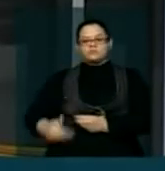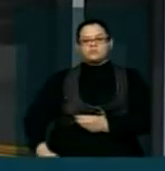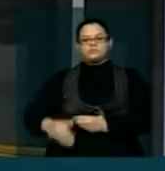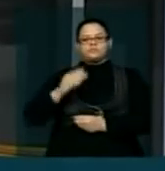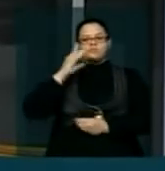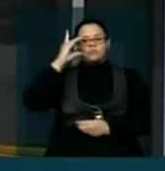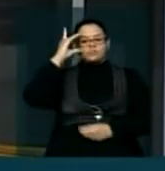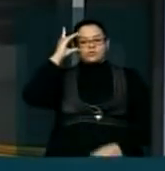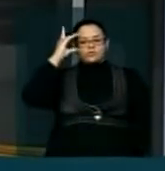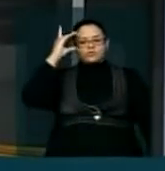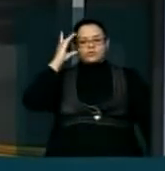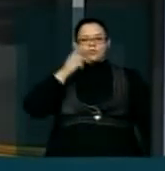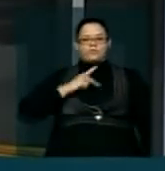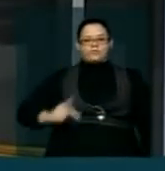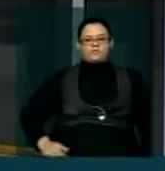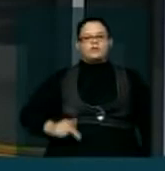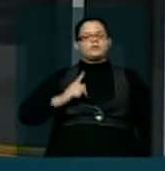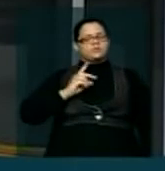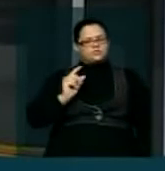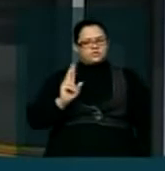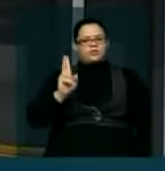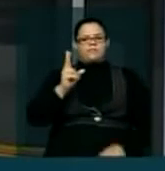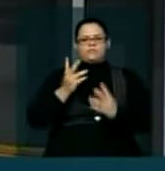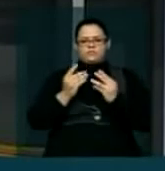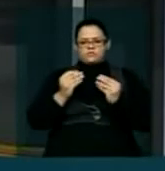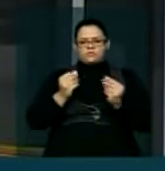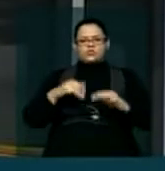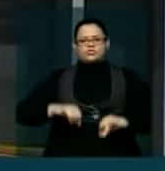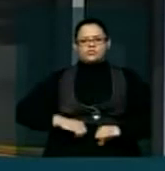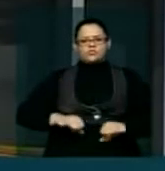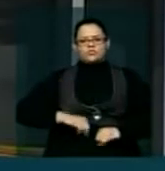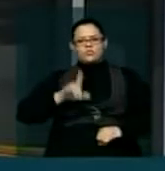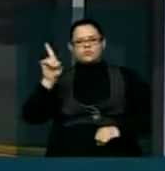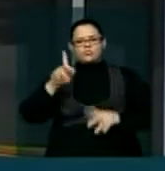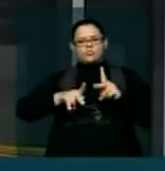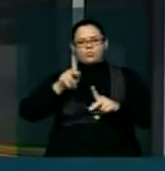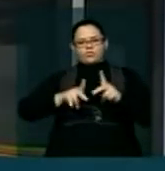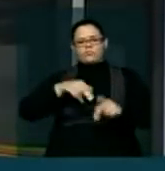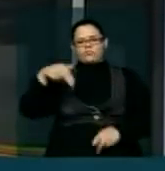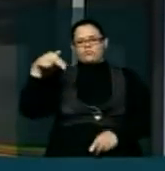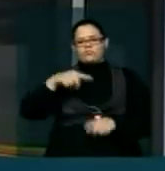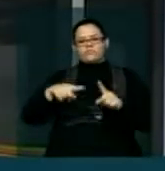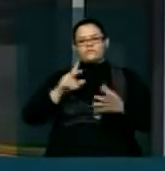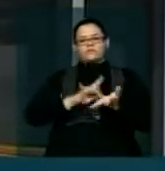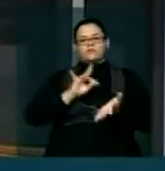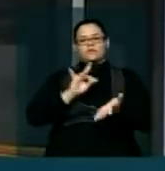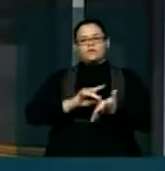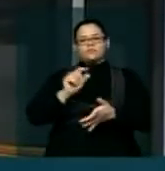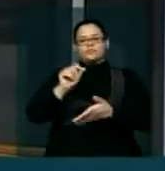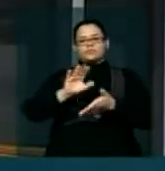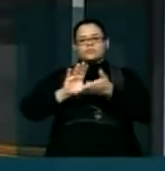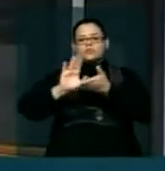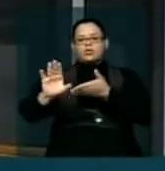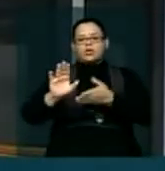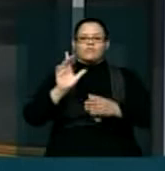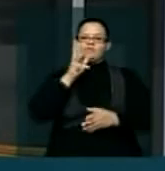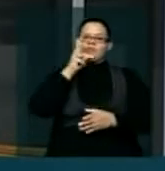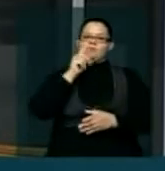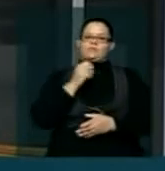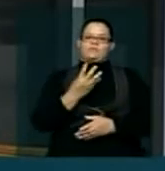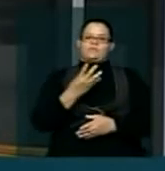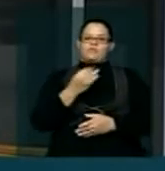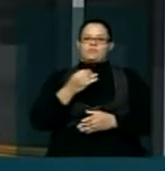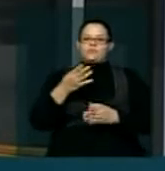Presidente Dilma tem demonstrado ser muito sensível ao sofrimento dos nordestinos, a verdade é que esse dinheiro, que esses esforços demoram muito a chegar